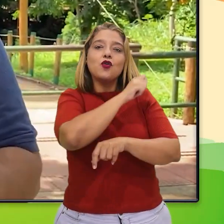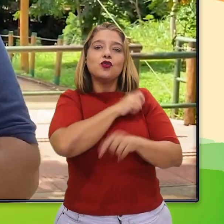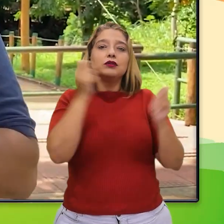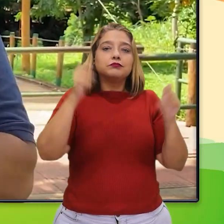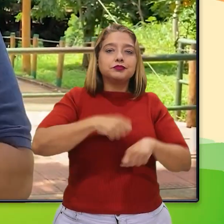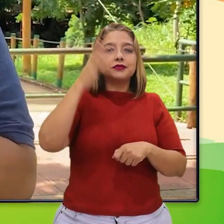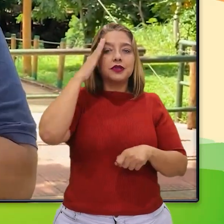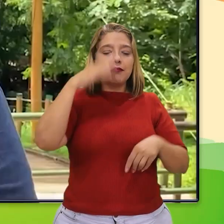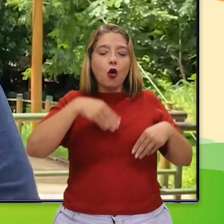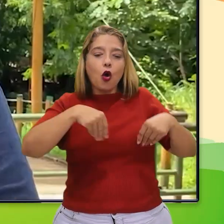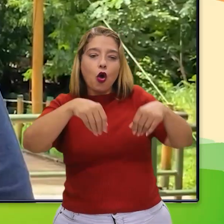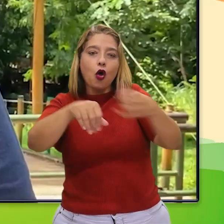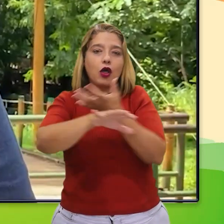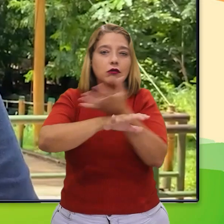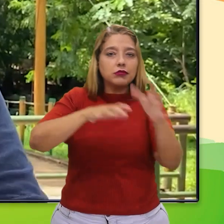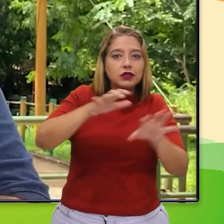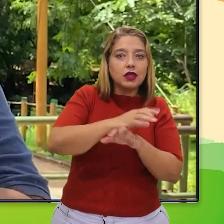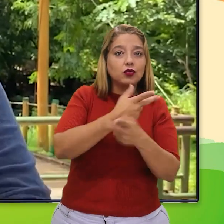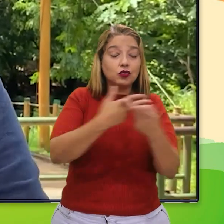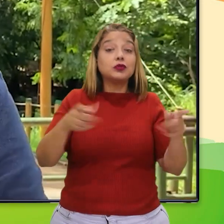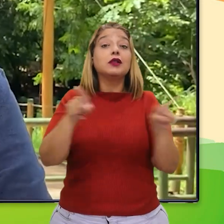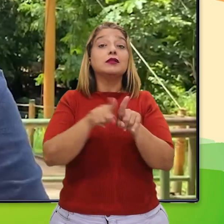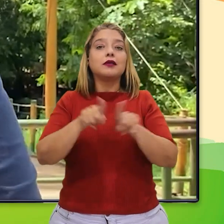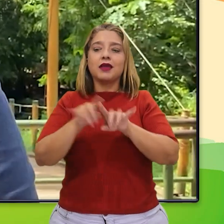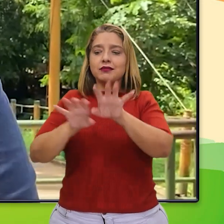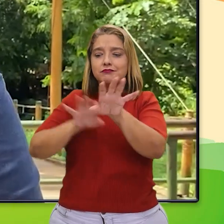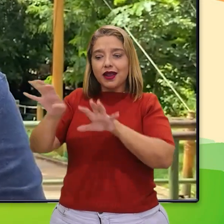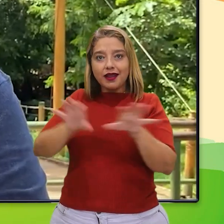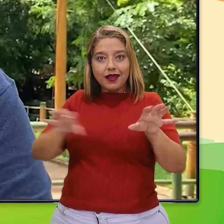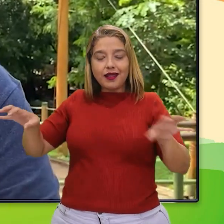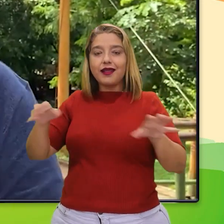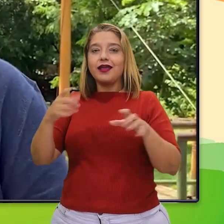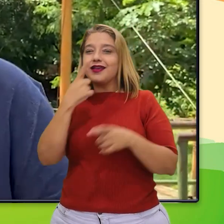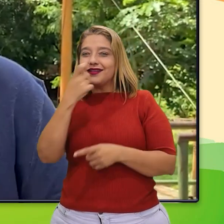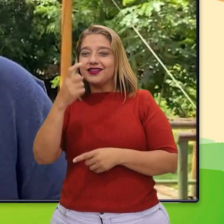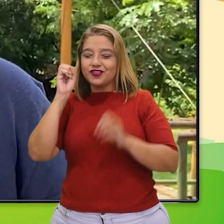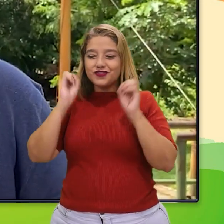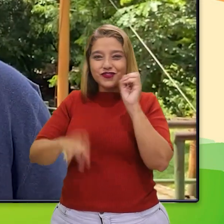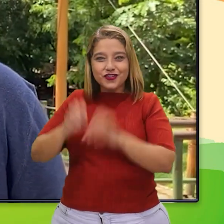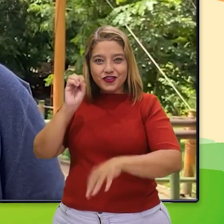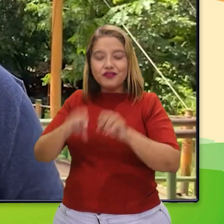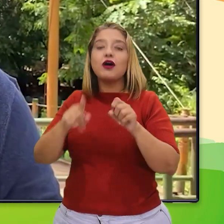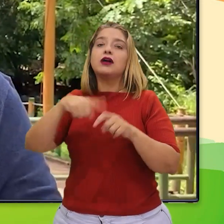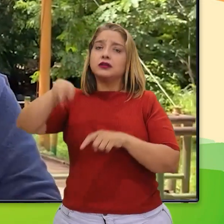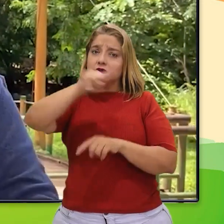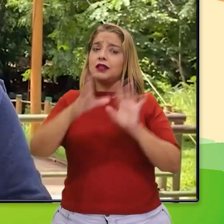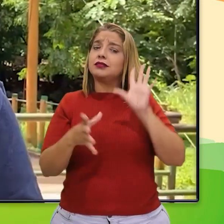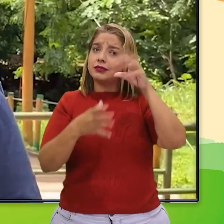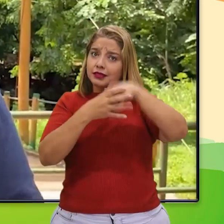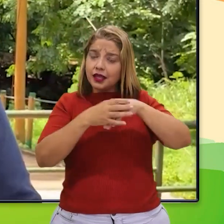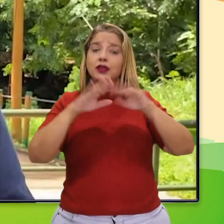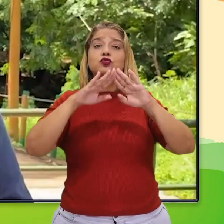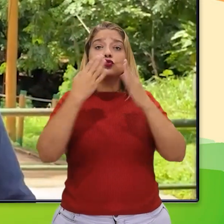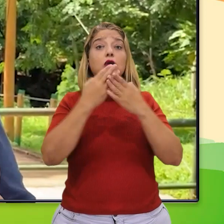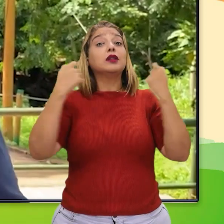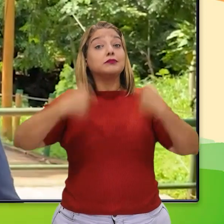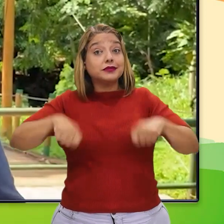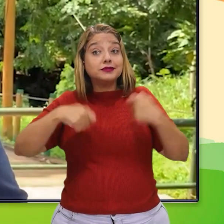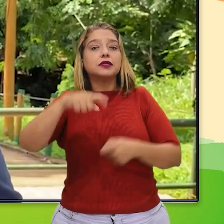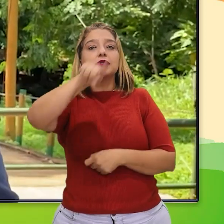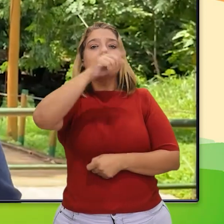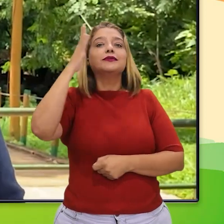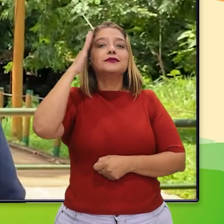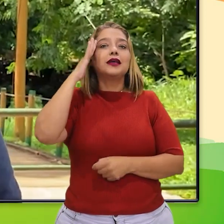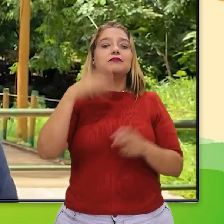com o ambiente. A segregação dos resíduos é um programa que dá muito para ser feito dentro das escolas, onde você vai identificar quais são os